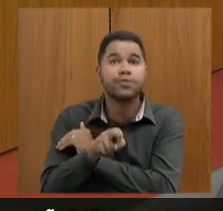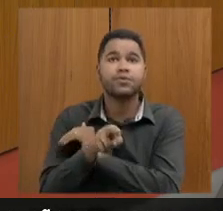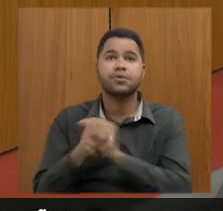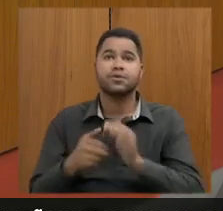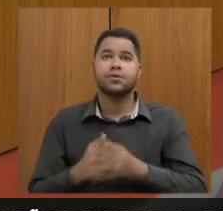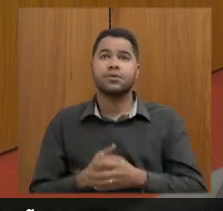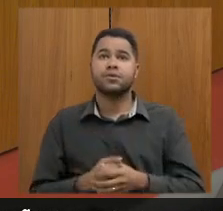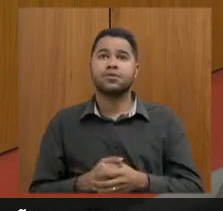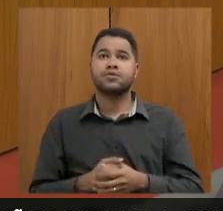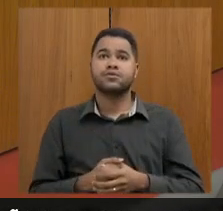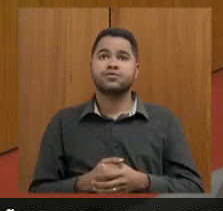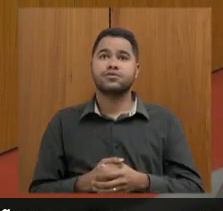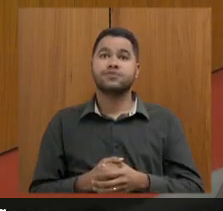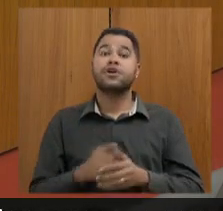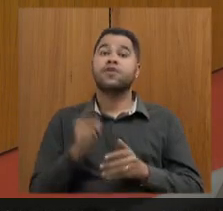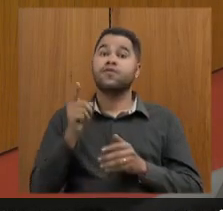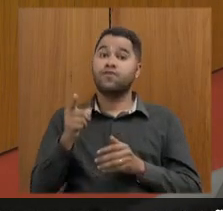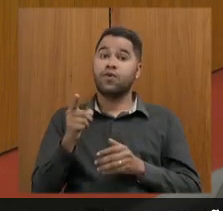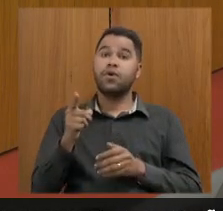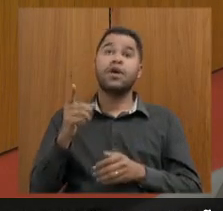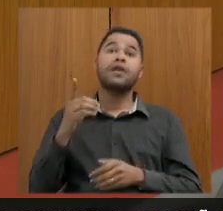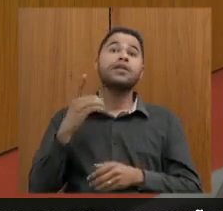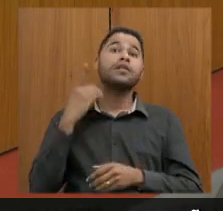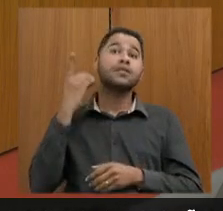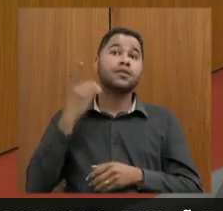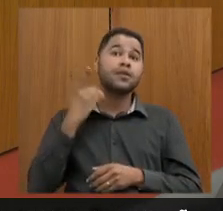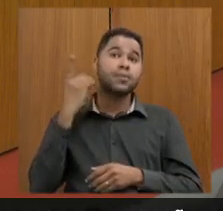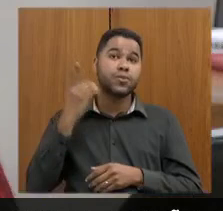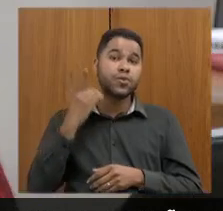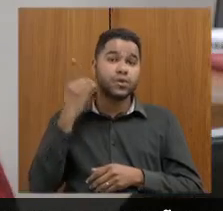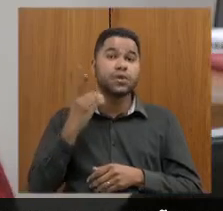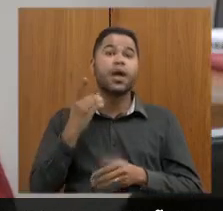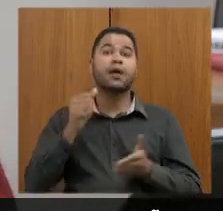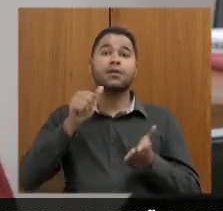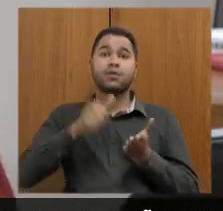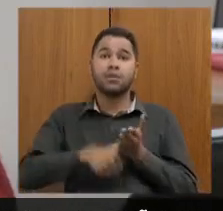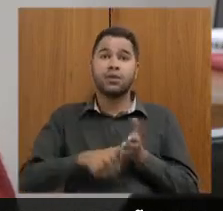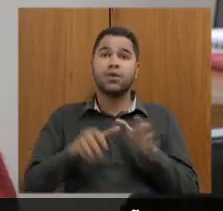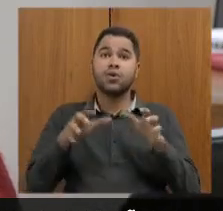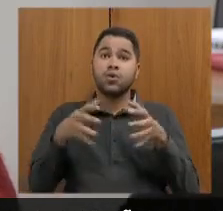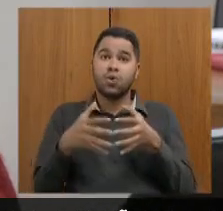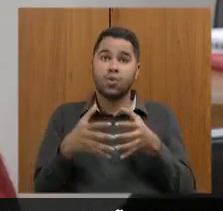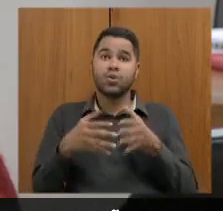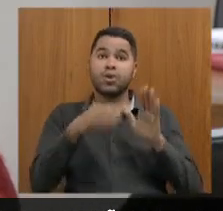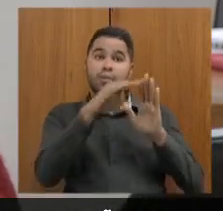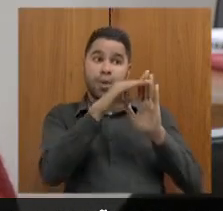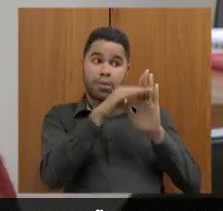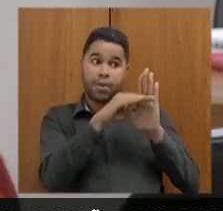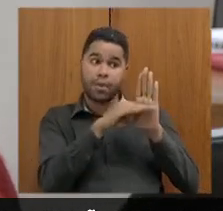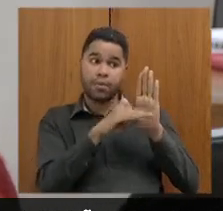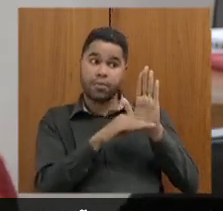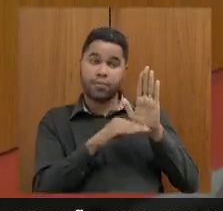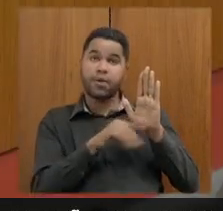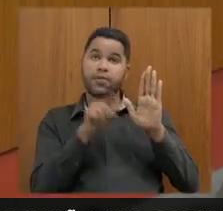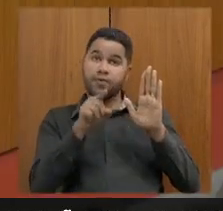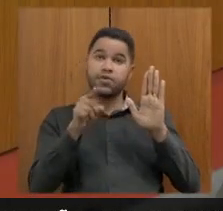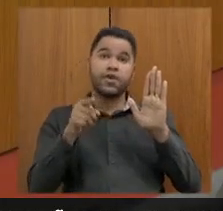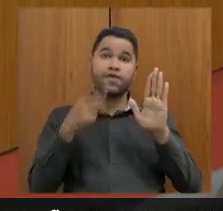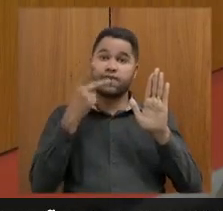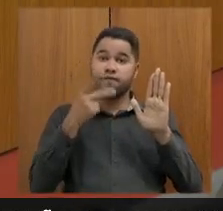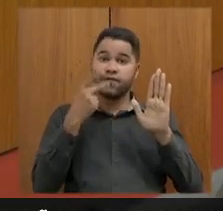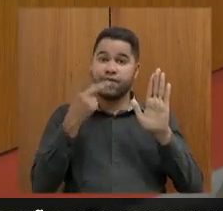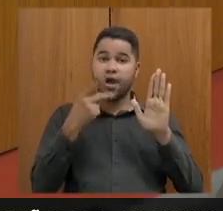não quero eu vou te passar a palavra como deputada membro efetivo dessa comissão e pela ordem para que vossa excelência fale